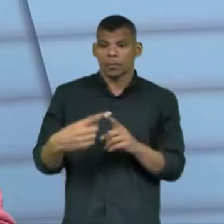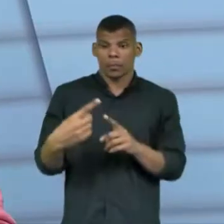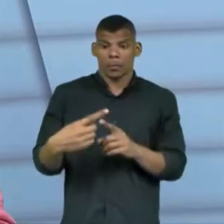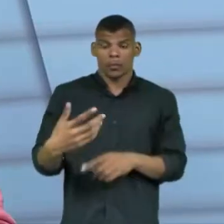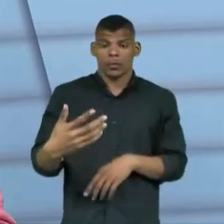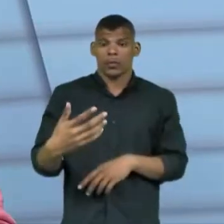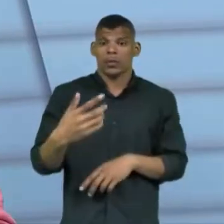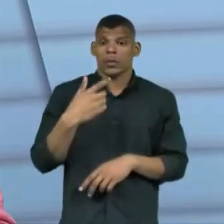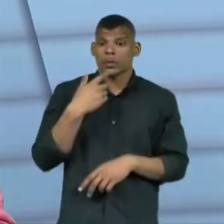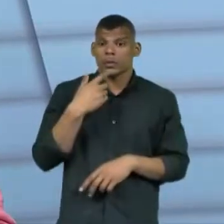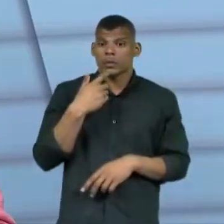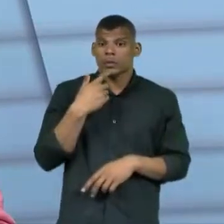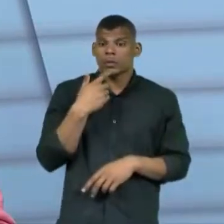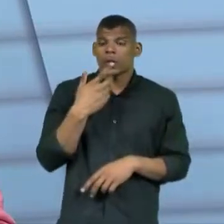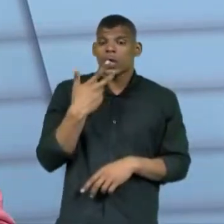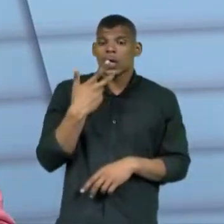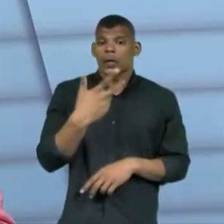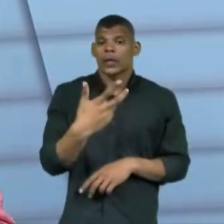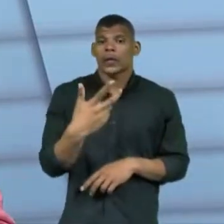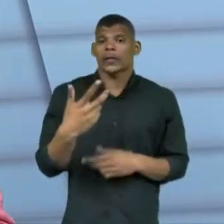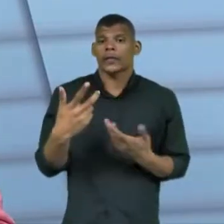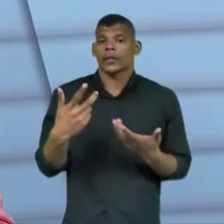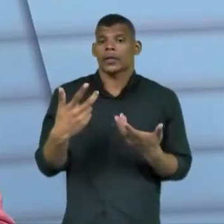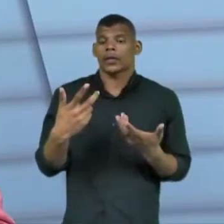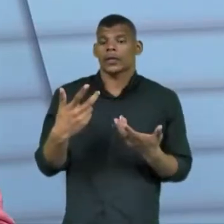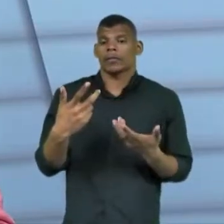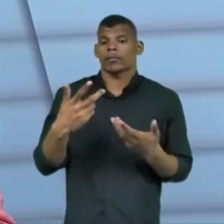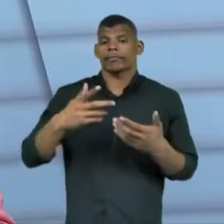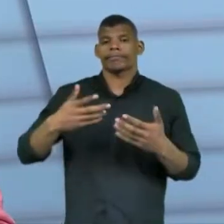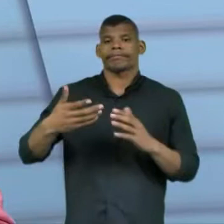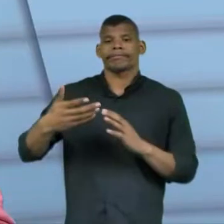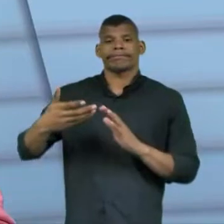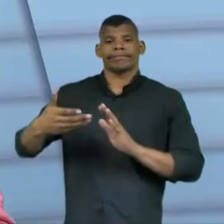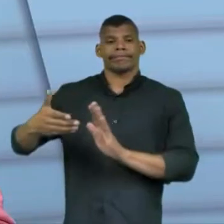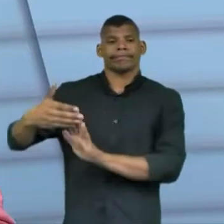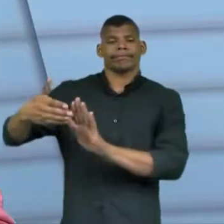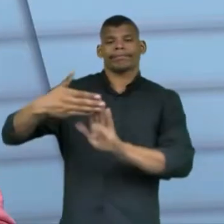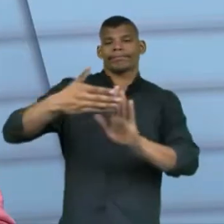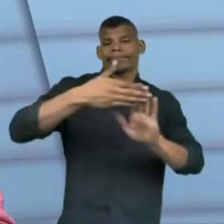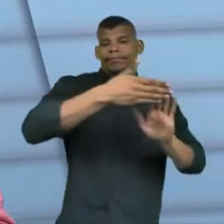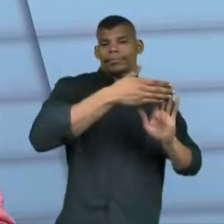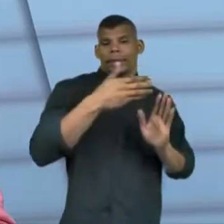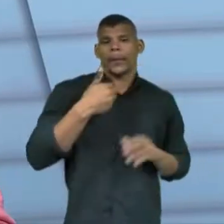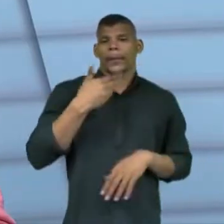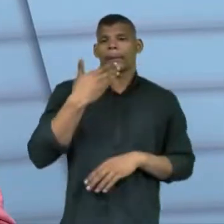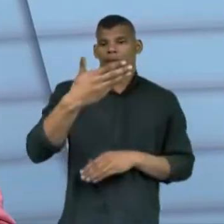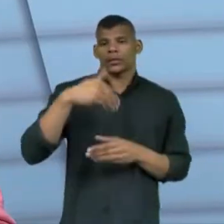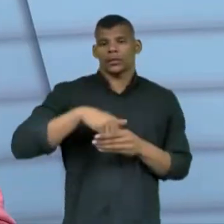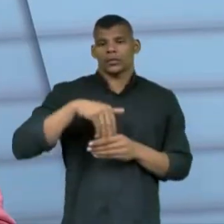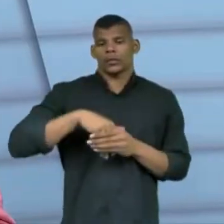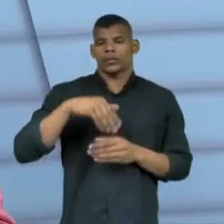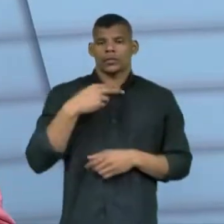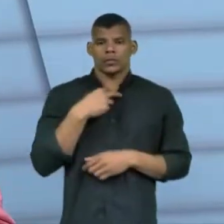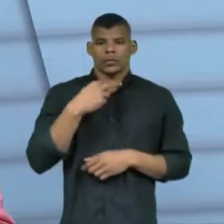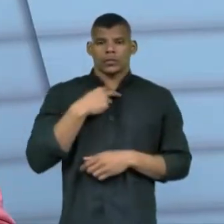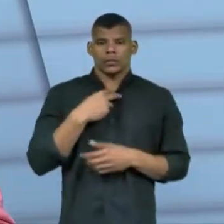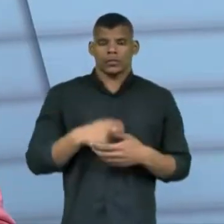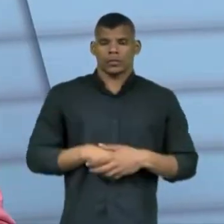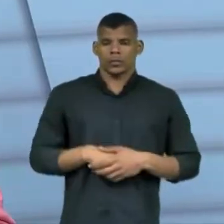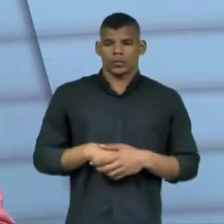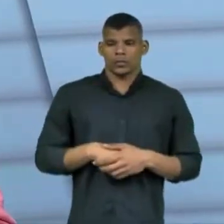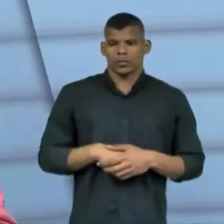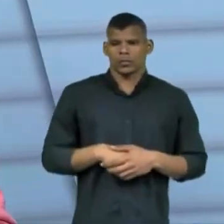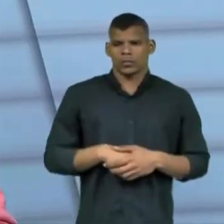expressar, fazer algo que pudesse promover pessoalmente, mas não pedir voto. Pedir voto. Então, podia dizer que Geralmente,